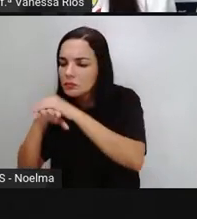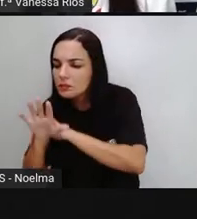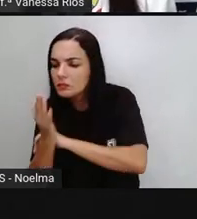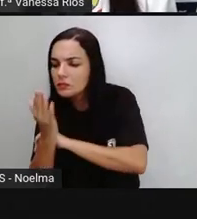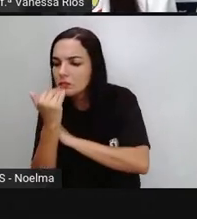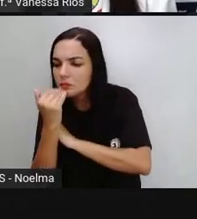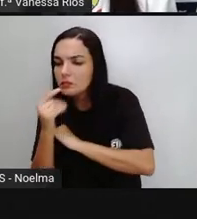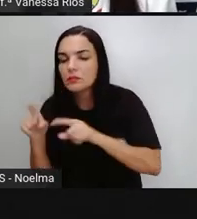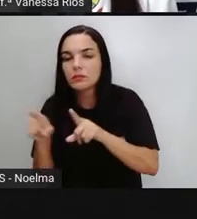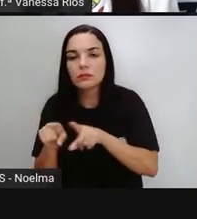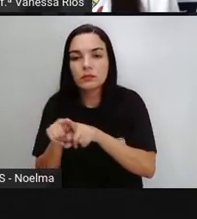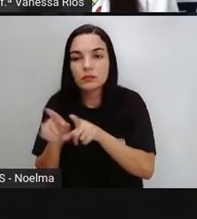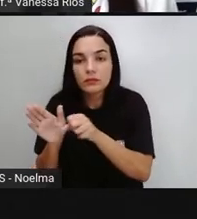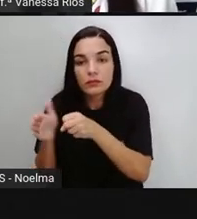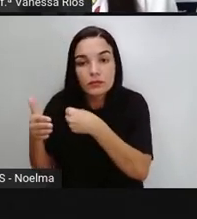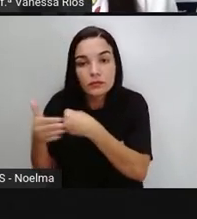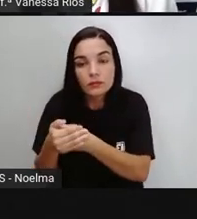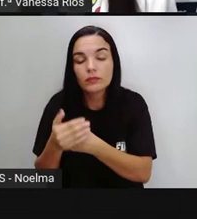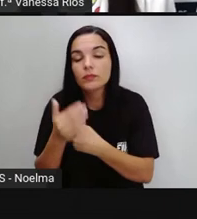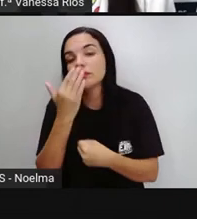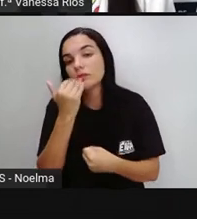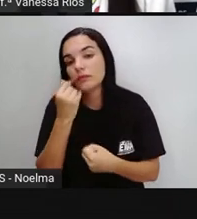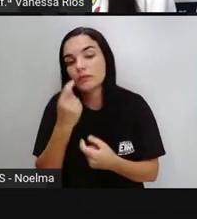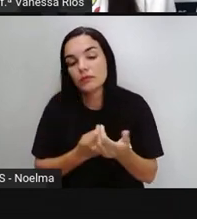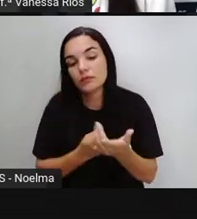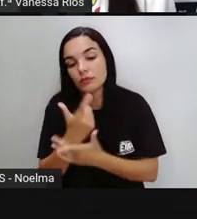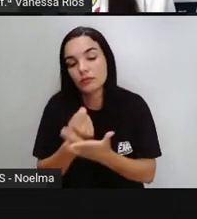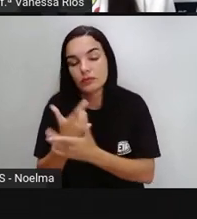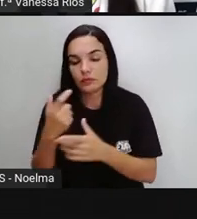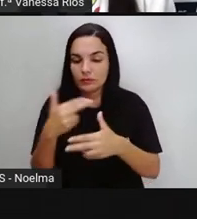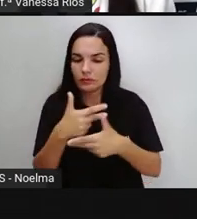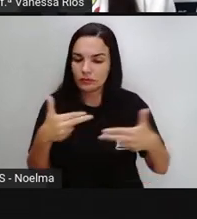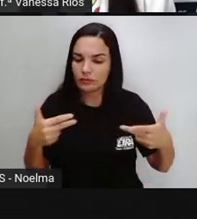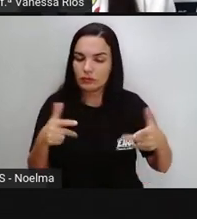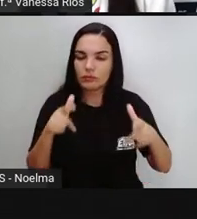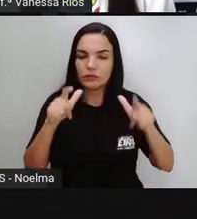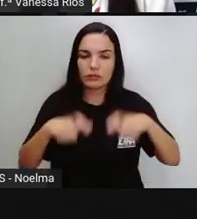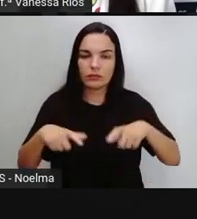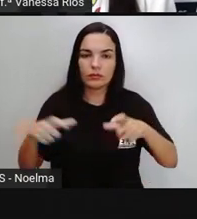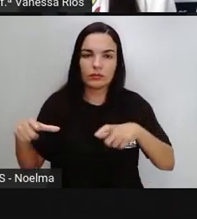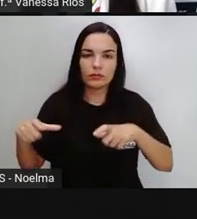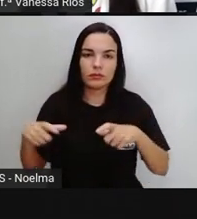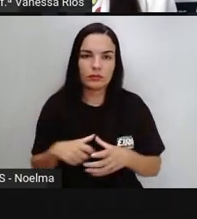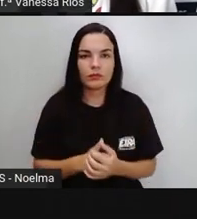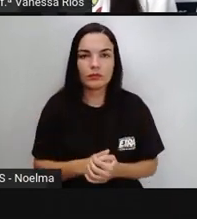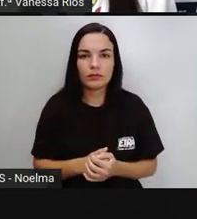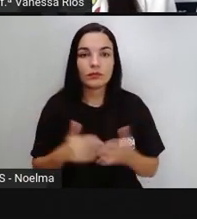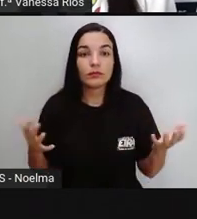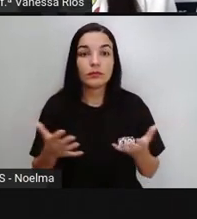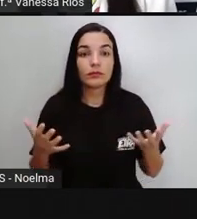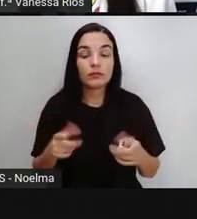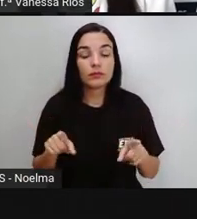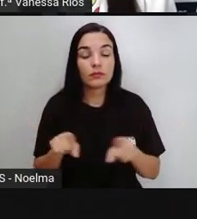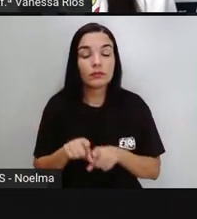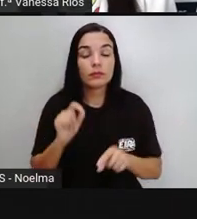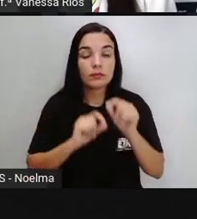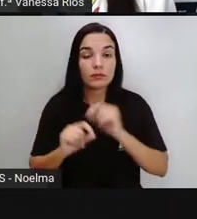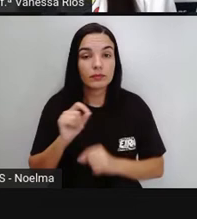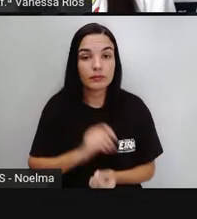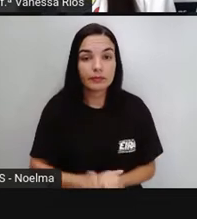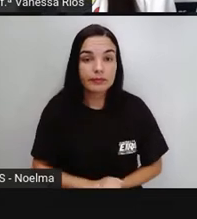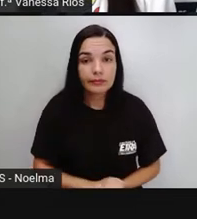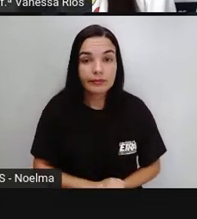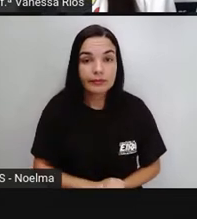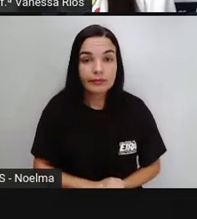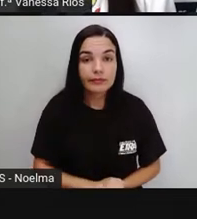conservação dos alimentos que são vendidos nos diversos lugares. E aí a gente precisa agora observar